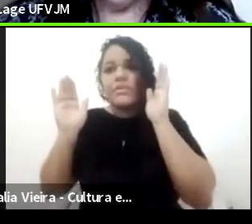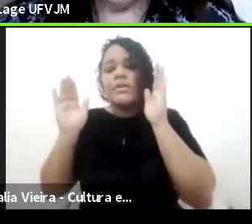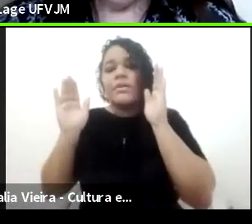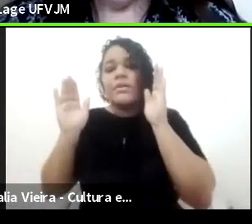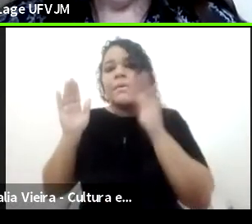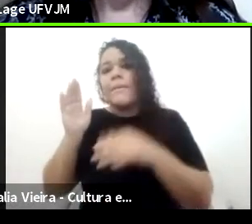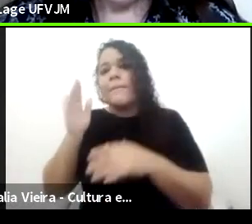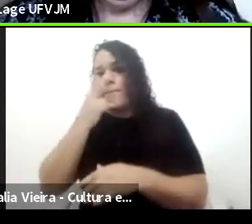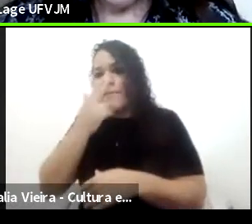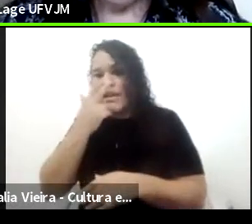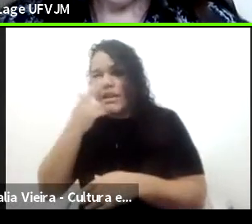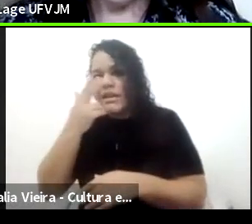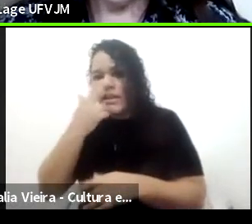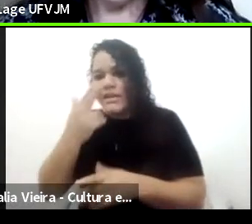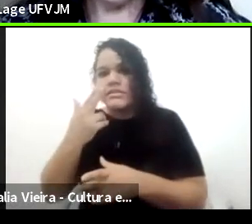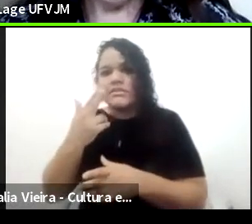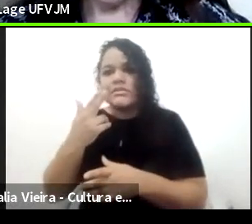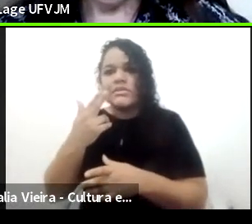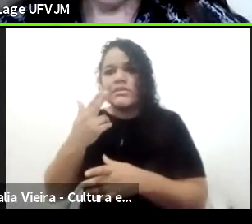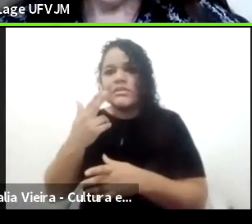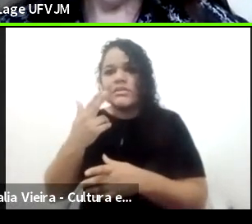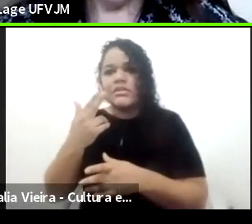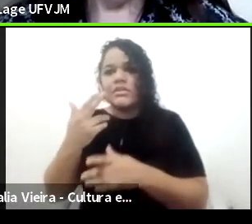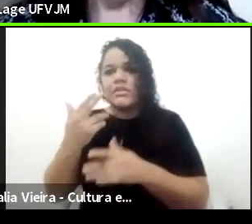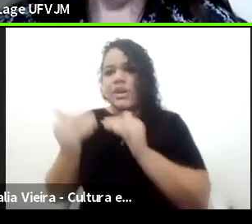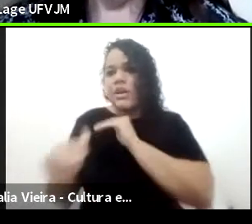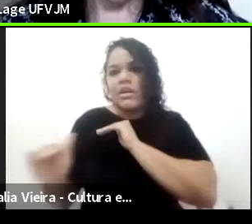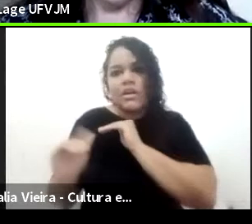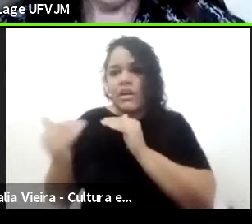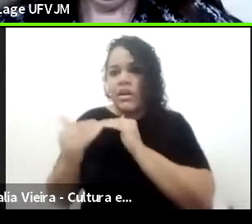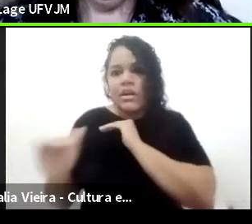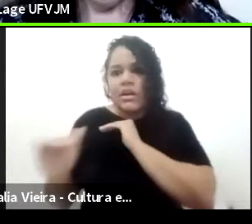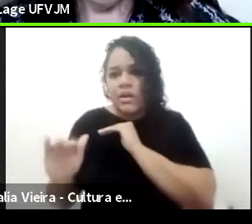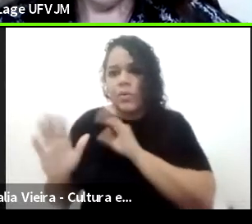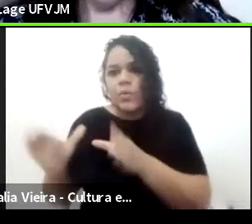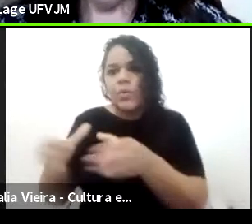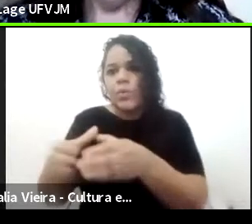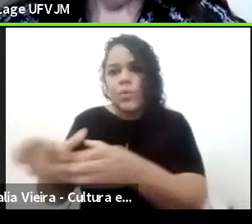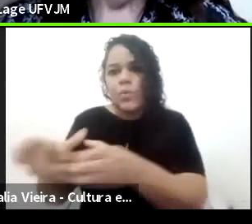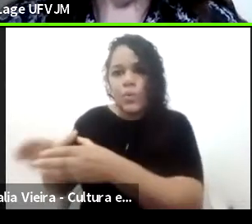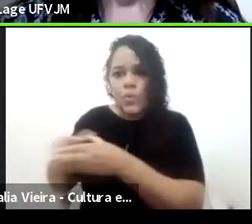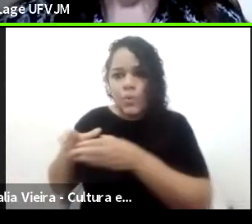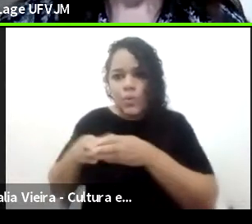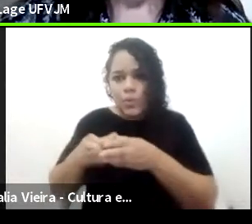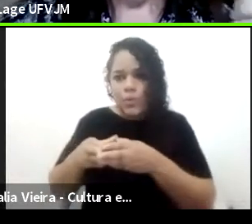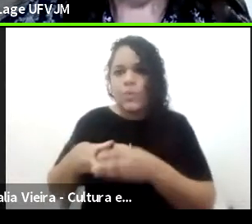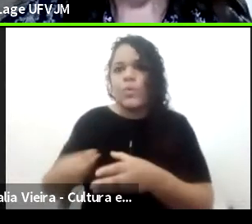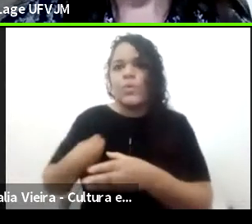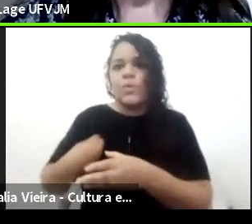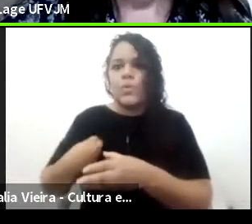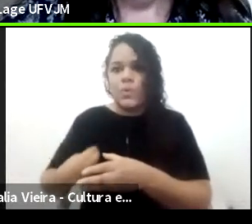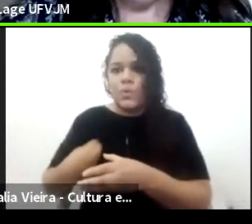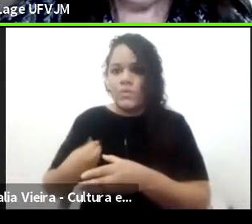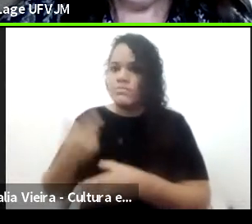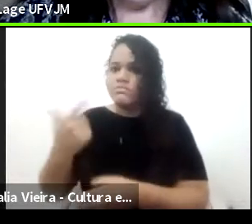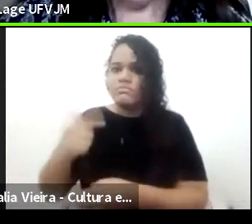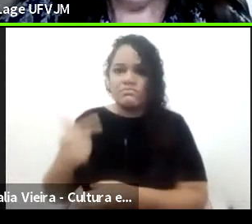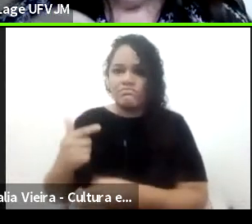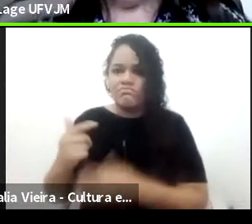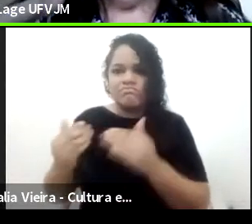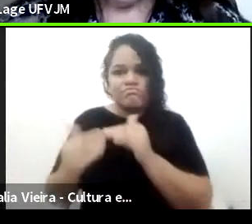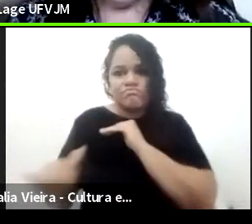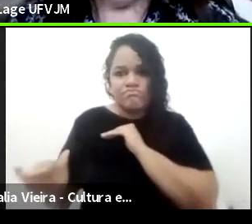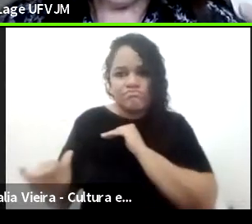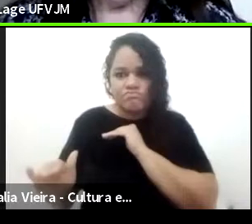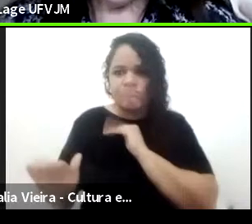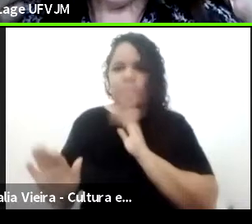Então, ela é contrária às congregações, à presença das congregações, mas ela não é contrária à igreja,